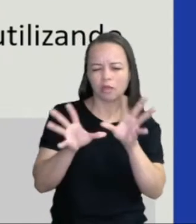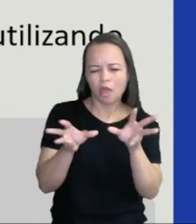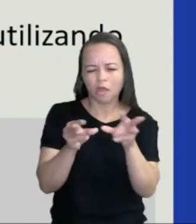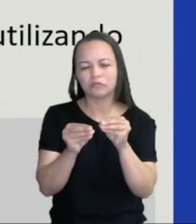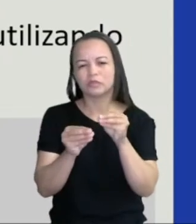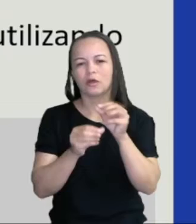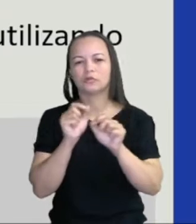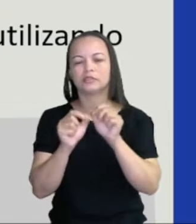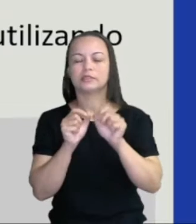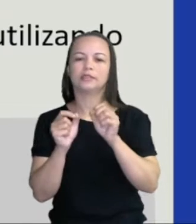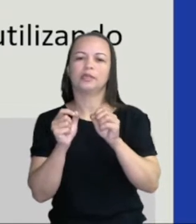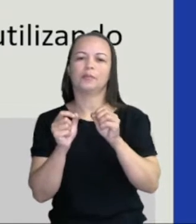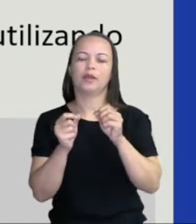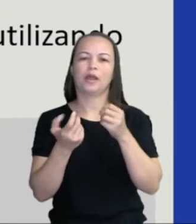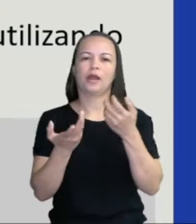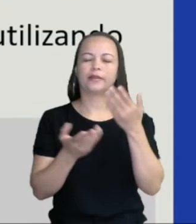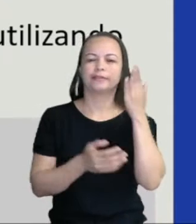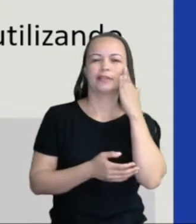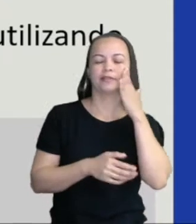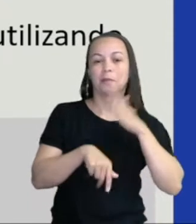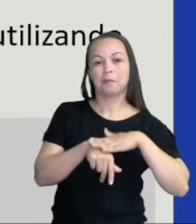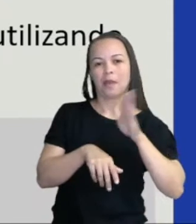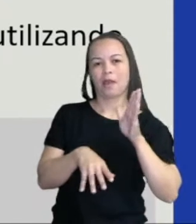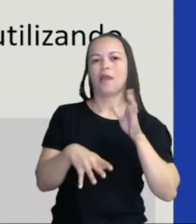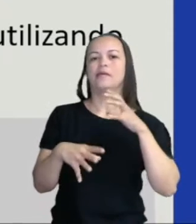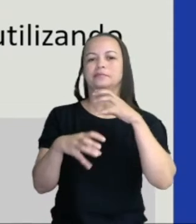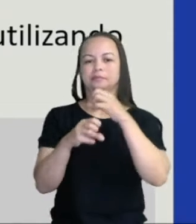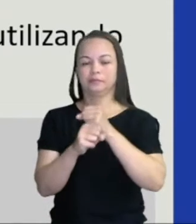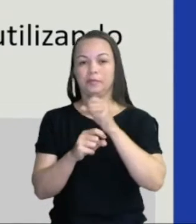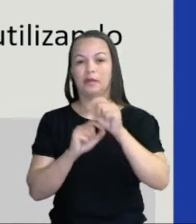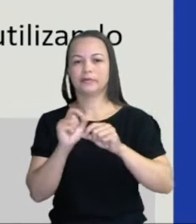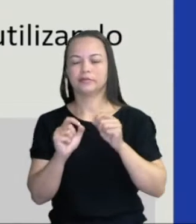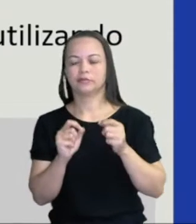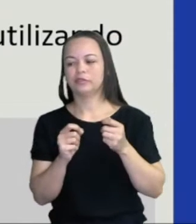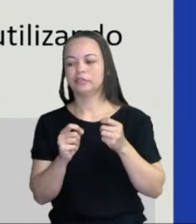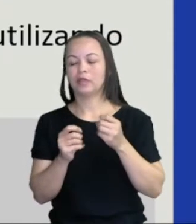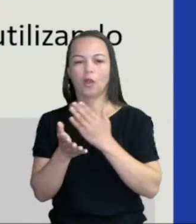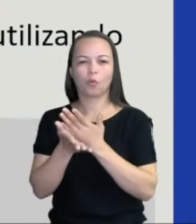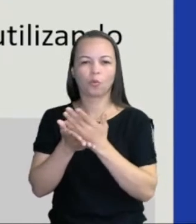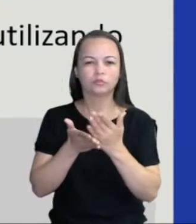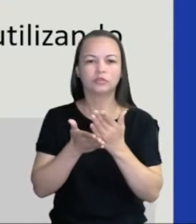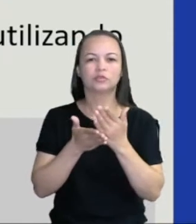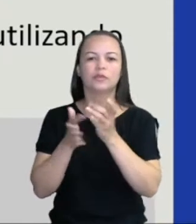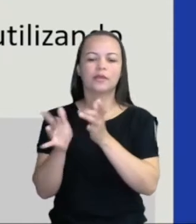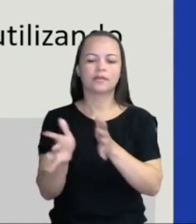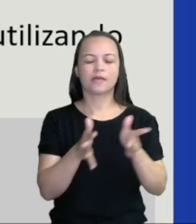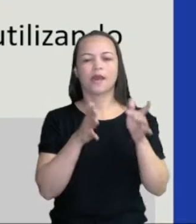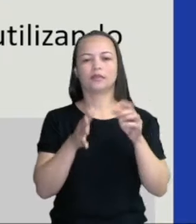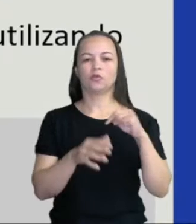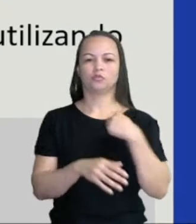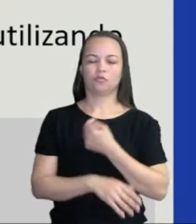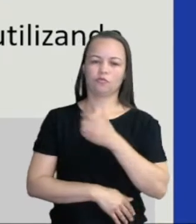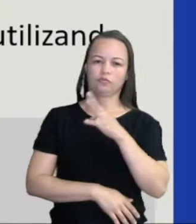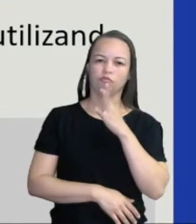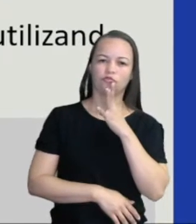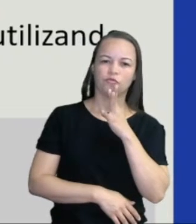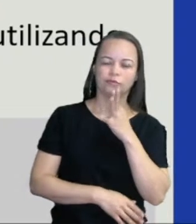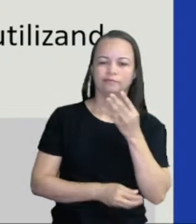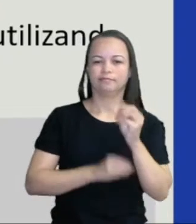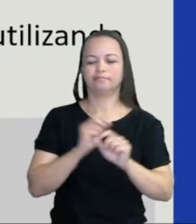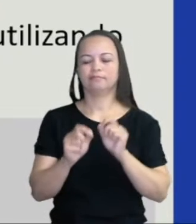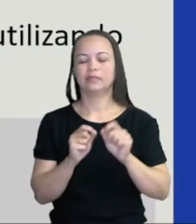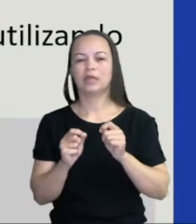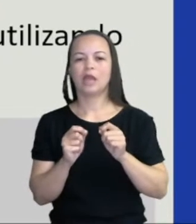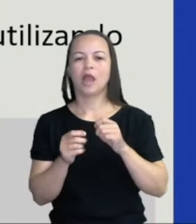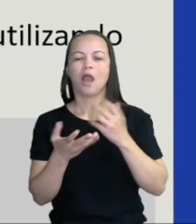para a gente retomar um pouquinho as operações e dar continuidade aos nossos conhecimentos. Então, a gente vai trabalhar hoje a